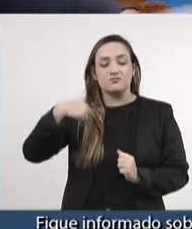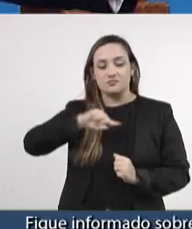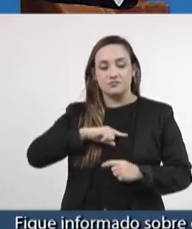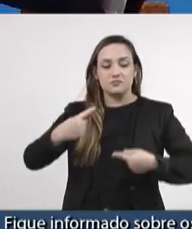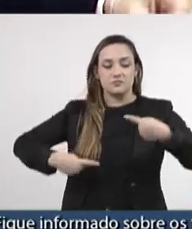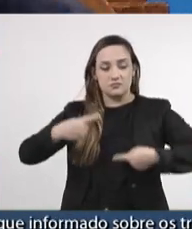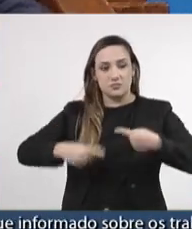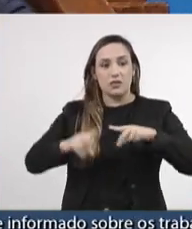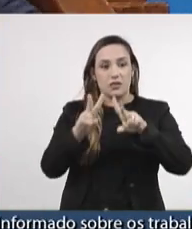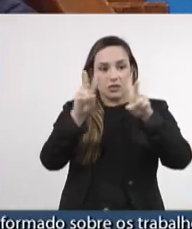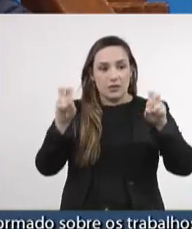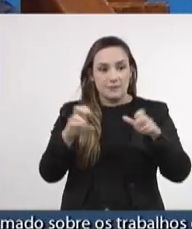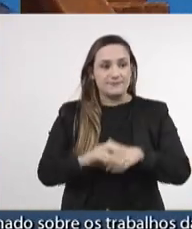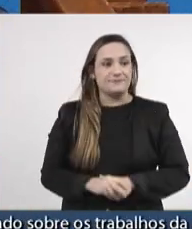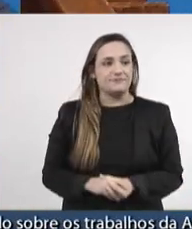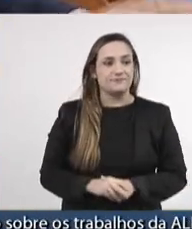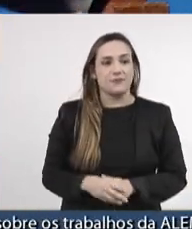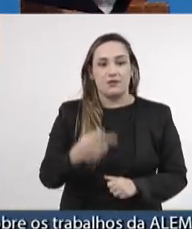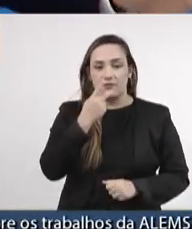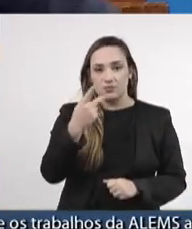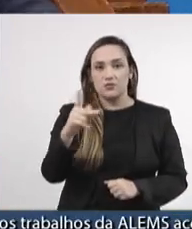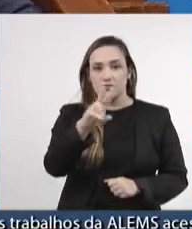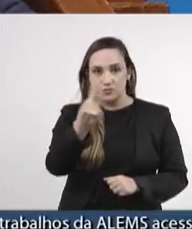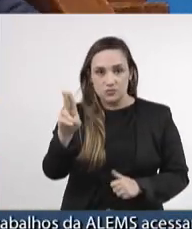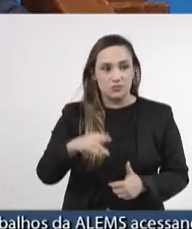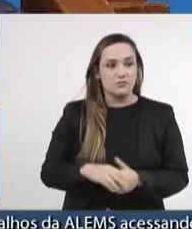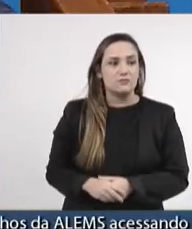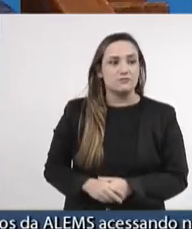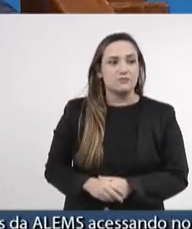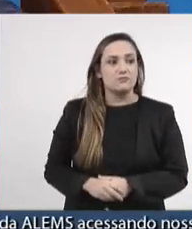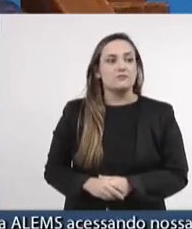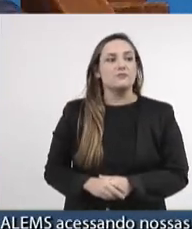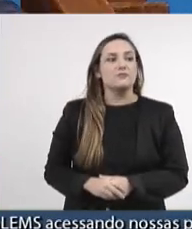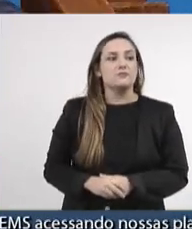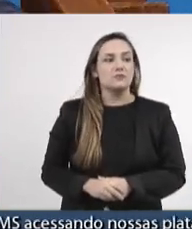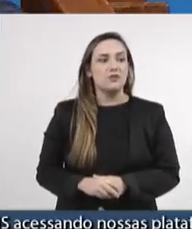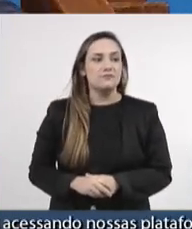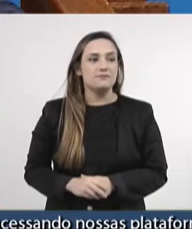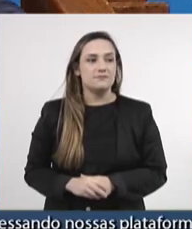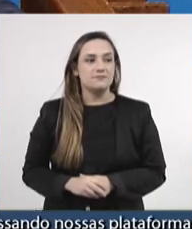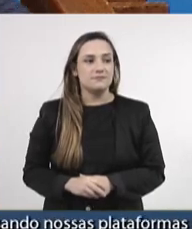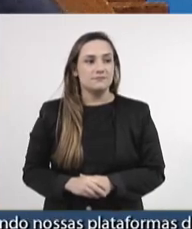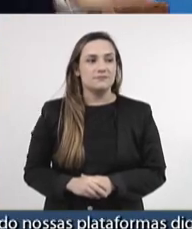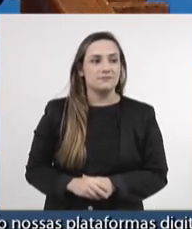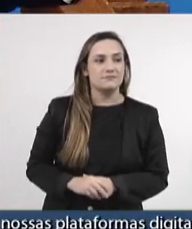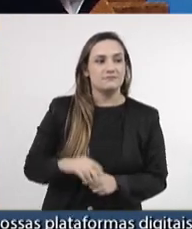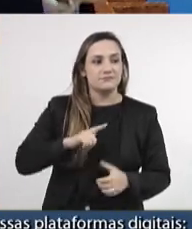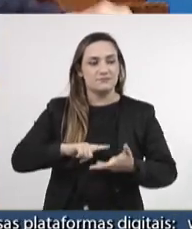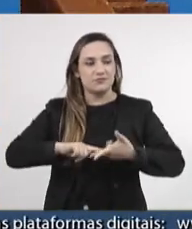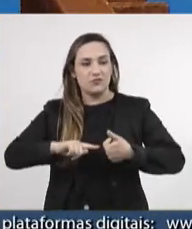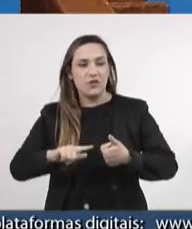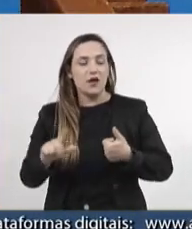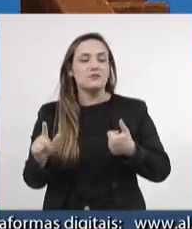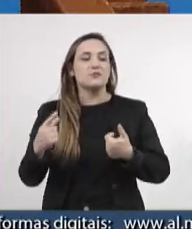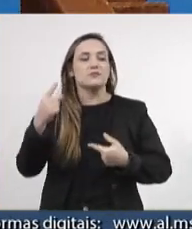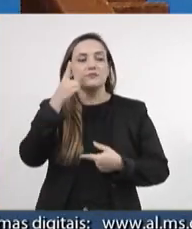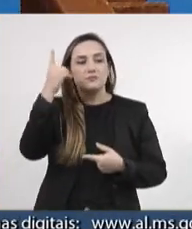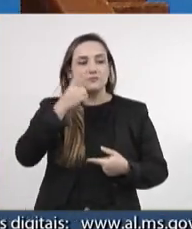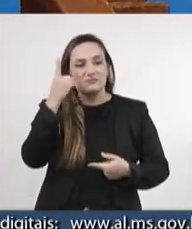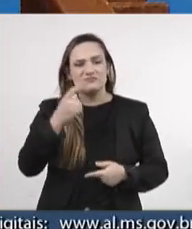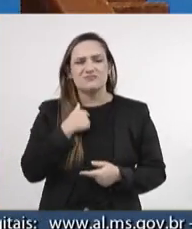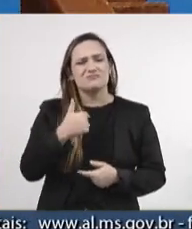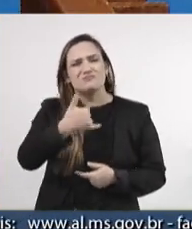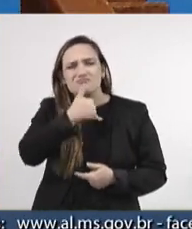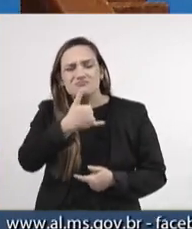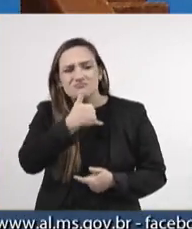esse assunto, tocamos no nome de vossa excelência, no nome de diversos parlamentares, e foi uma pena eu não